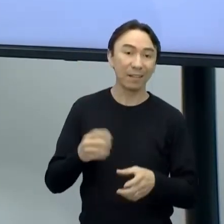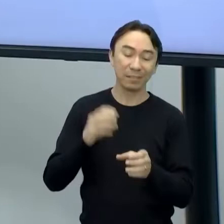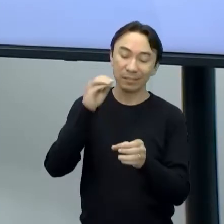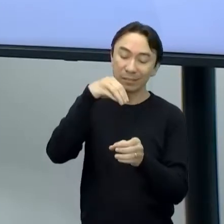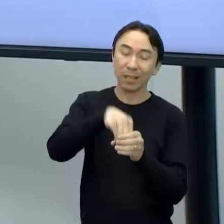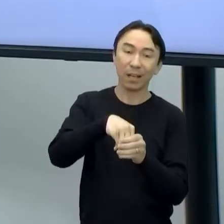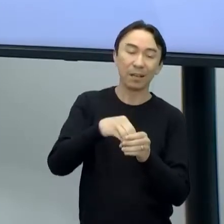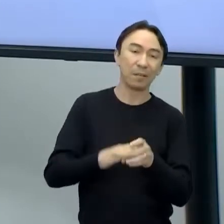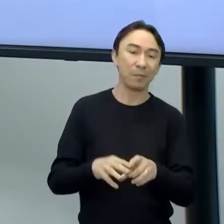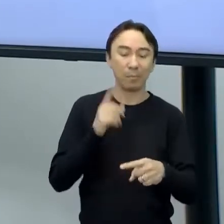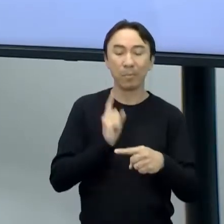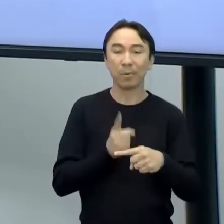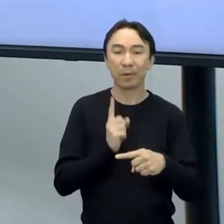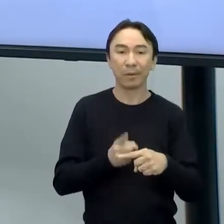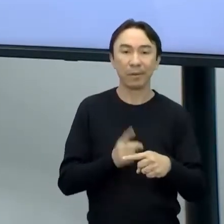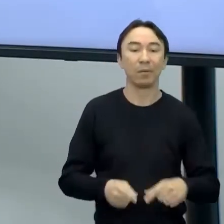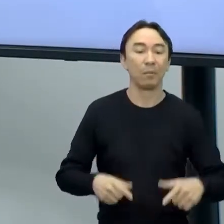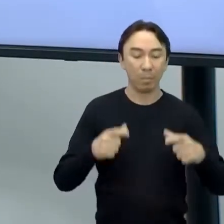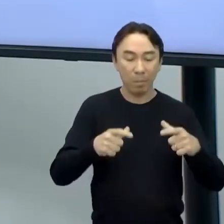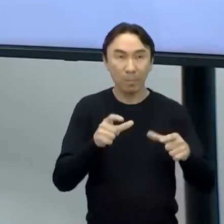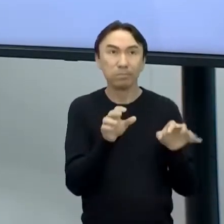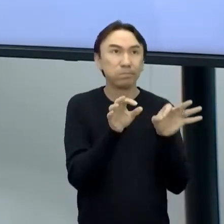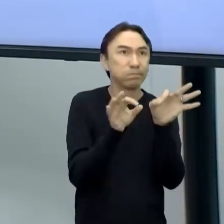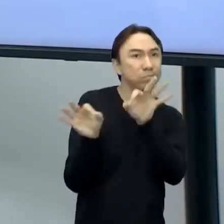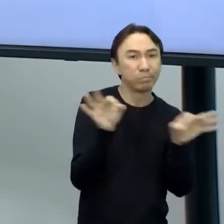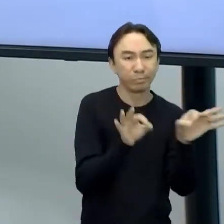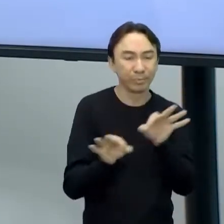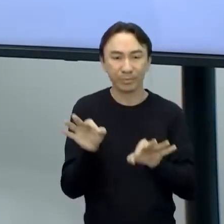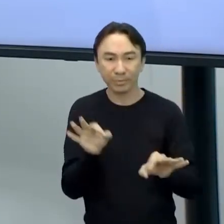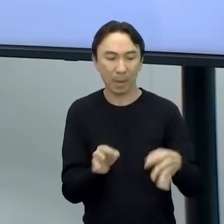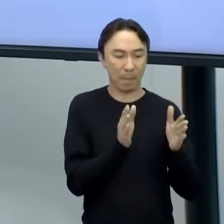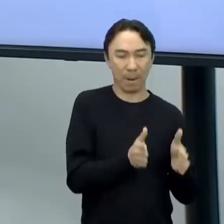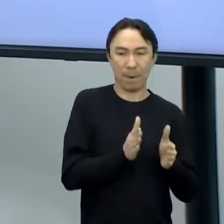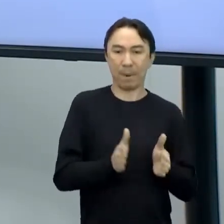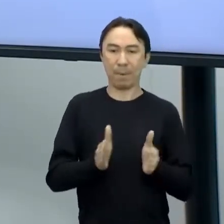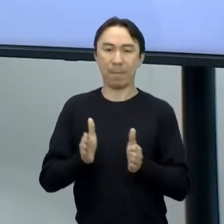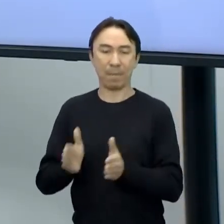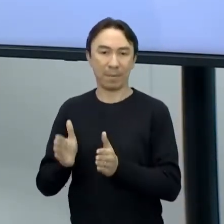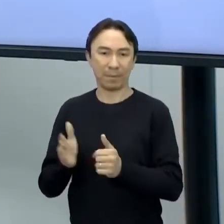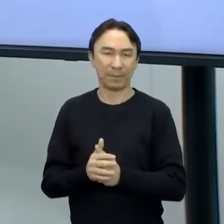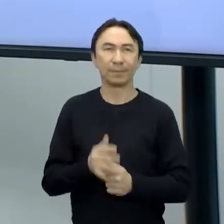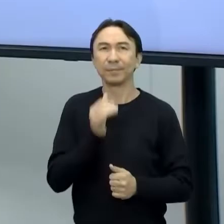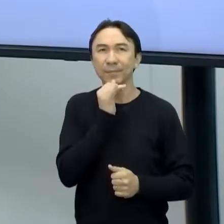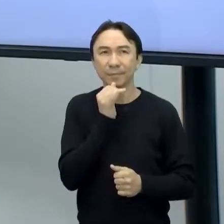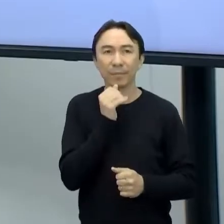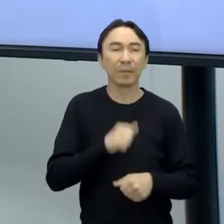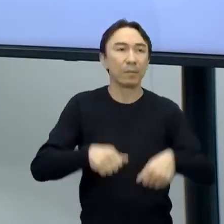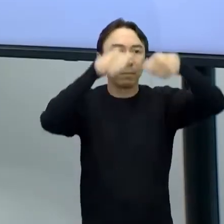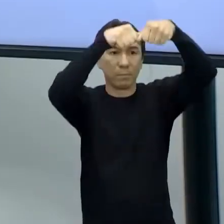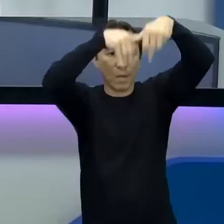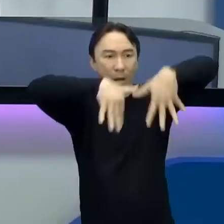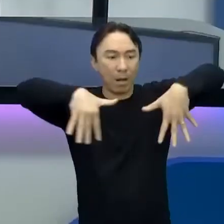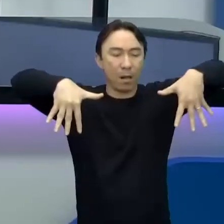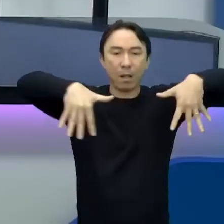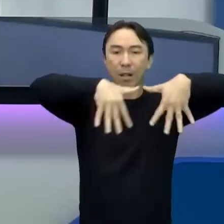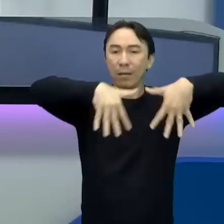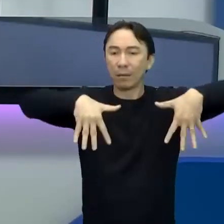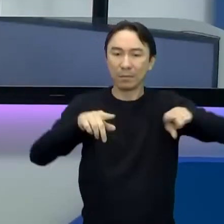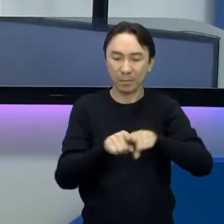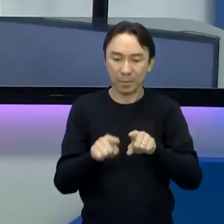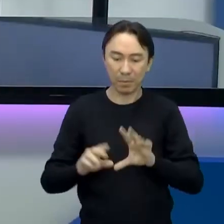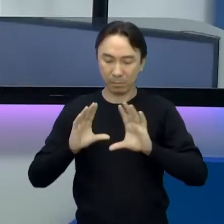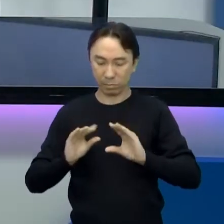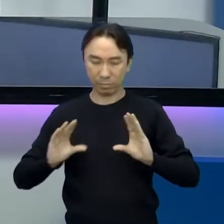que organiza um ambiente. Ele deixa propício. Ah, então tá bom. Então ele só vê se a cortina está combinando com o sofá. Não, não, Calma.